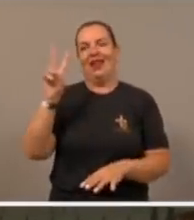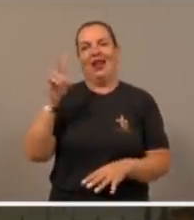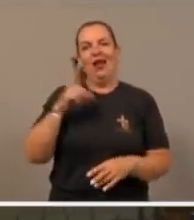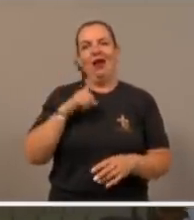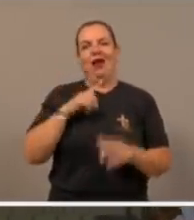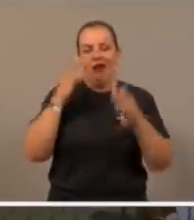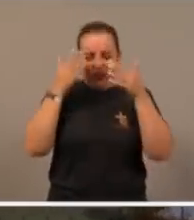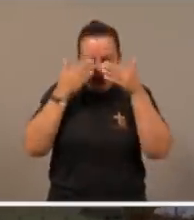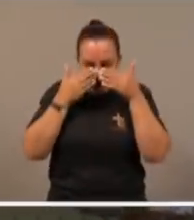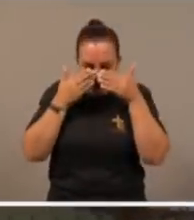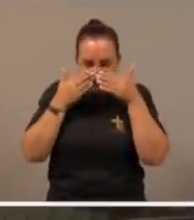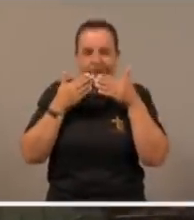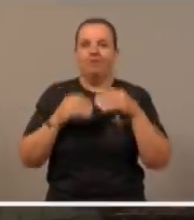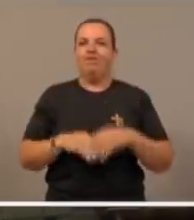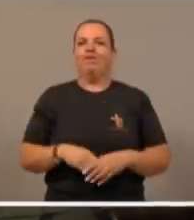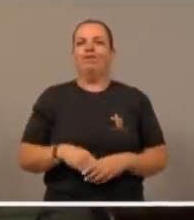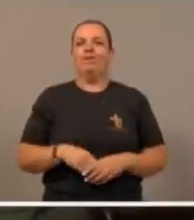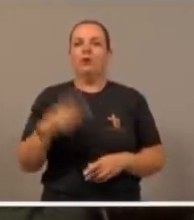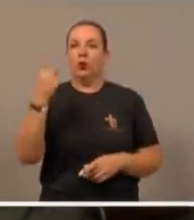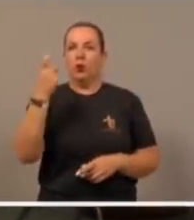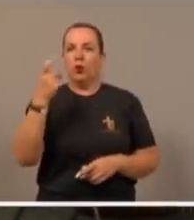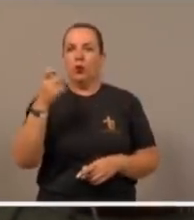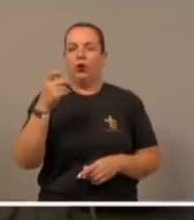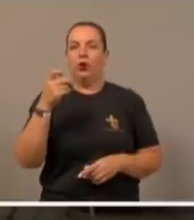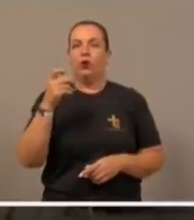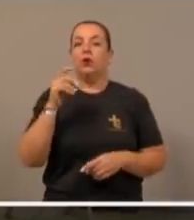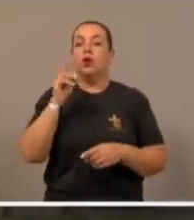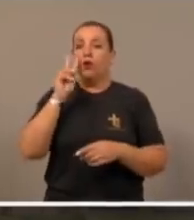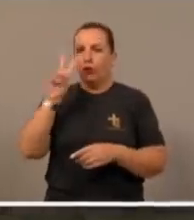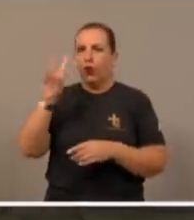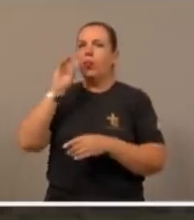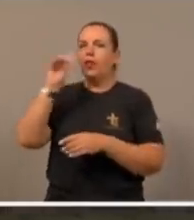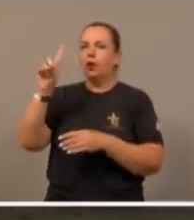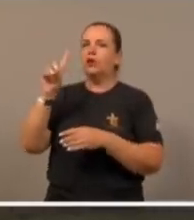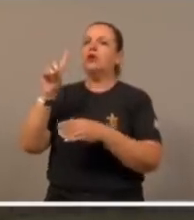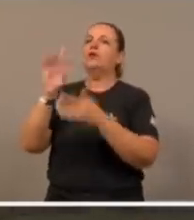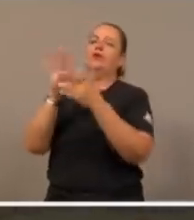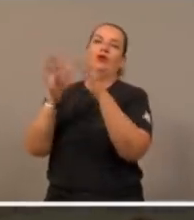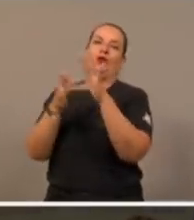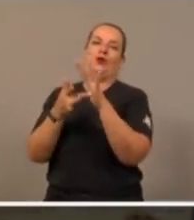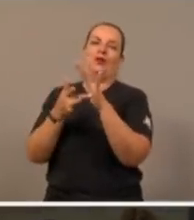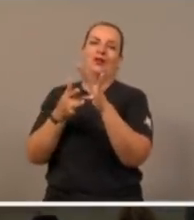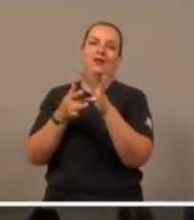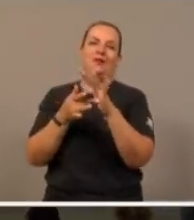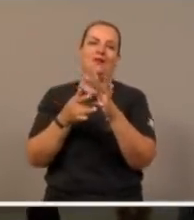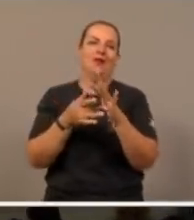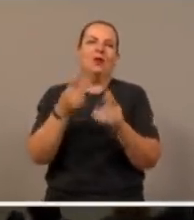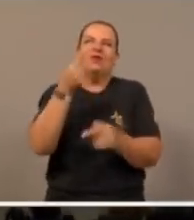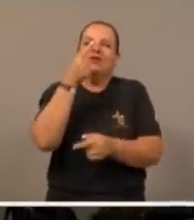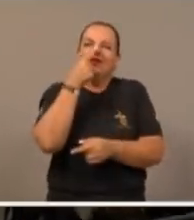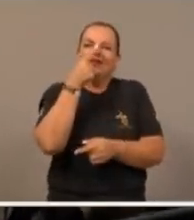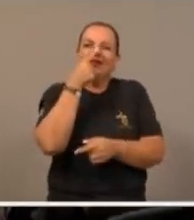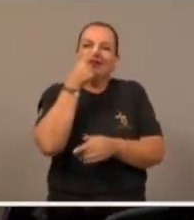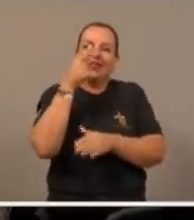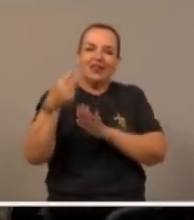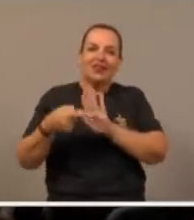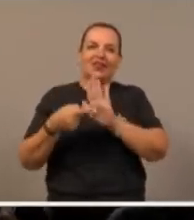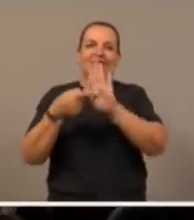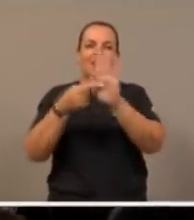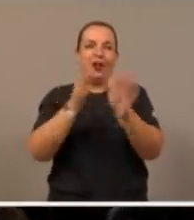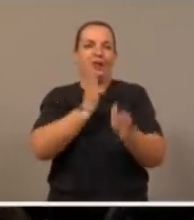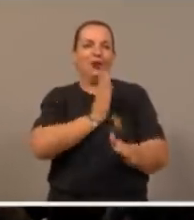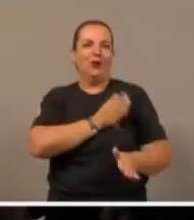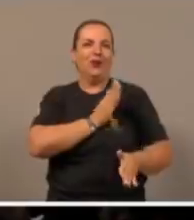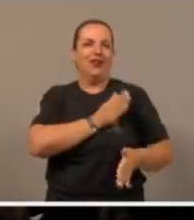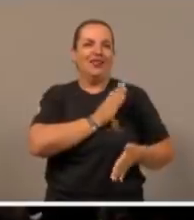o único que viu Deus, foi o Jesus, é impressionante que a intimidade se revela no coração de Deus,